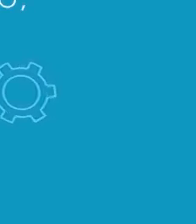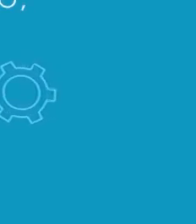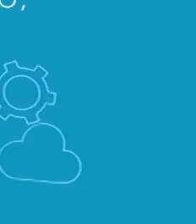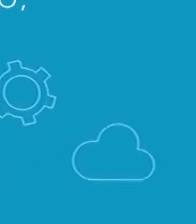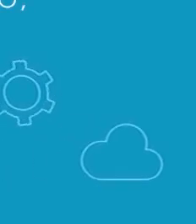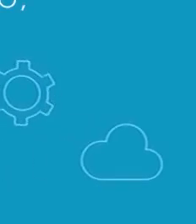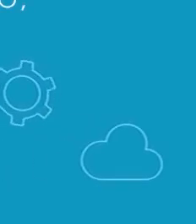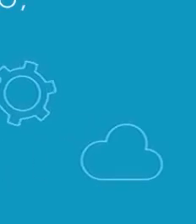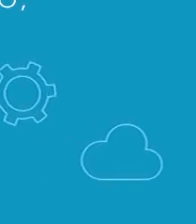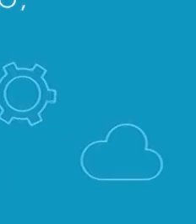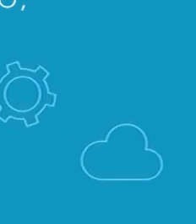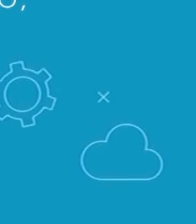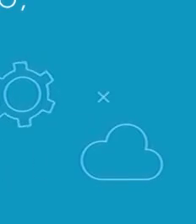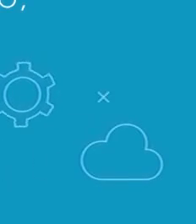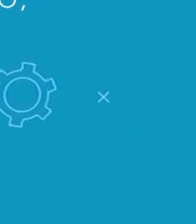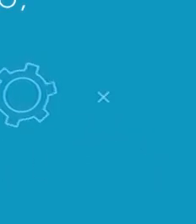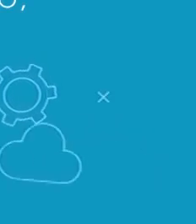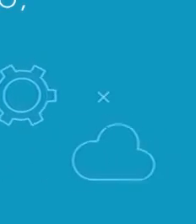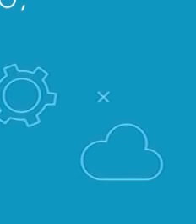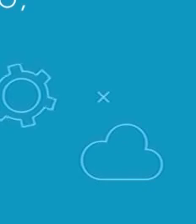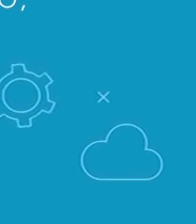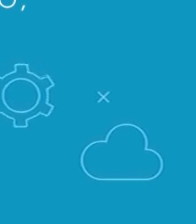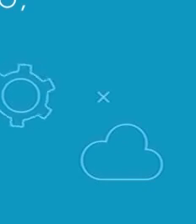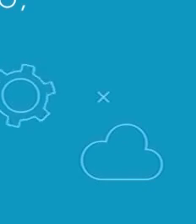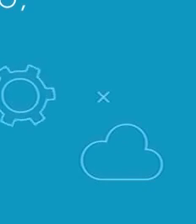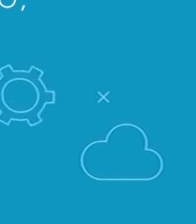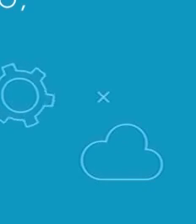Tchau! Tchau! Tchau! Tchau! Tchau! Tchau!